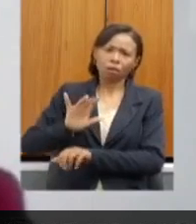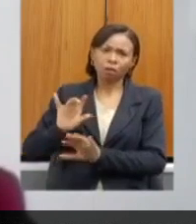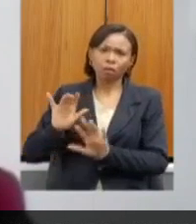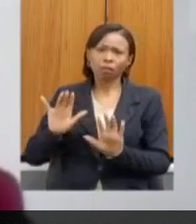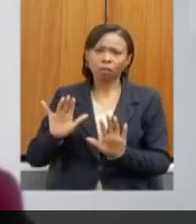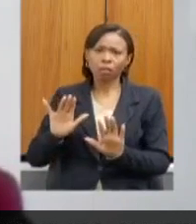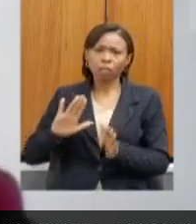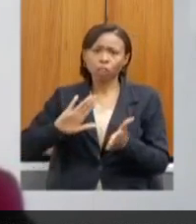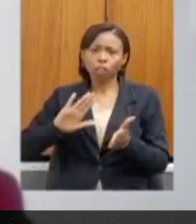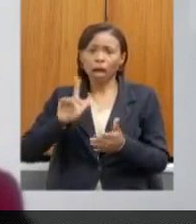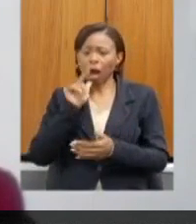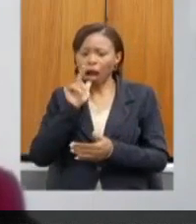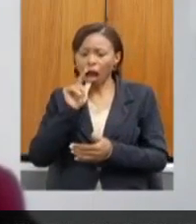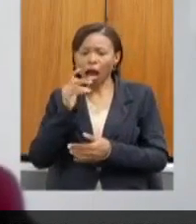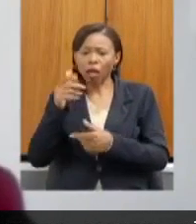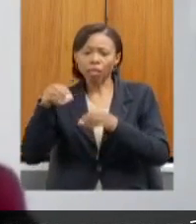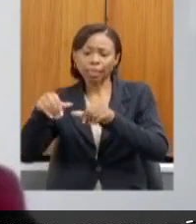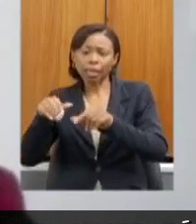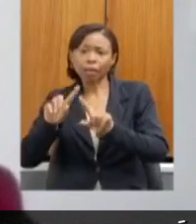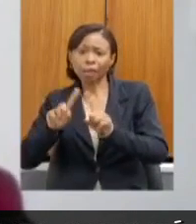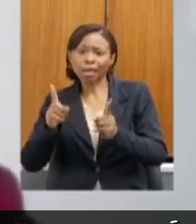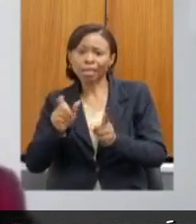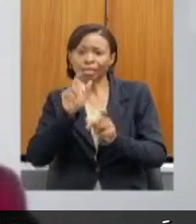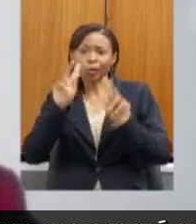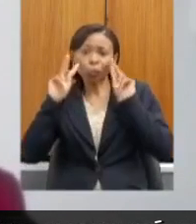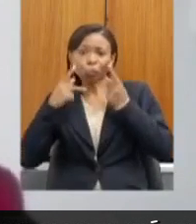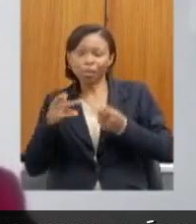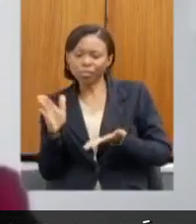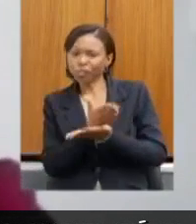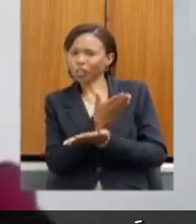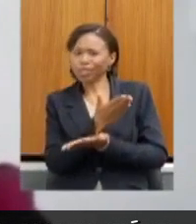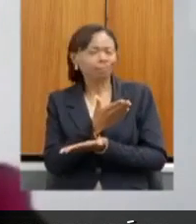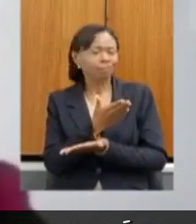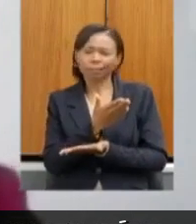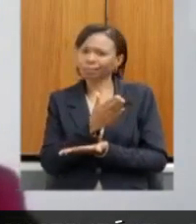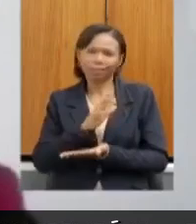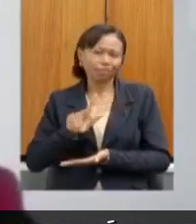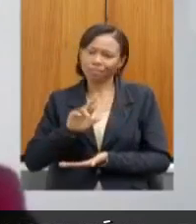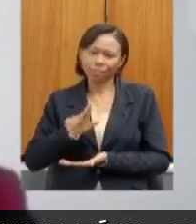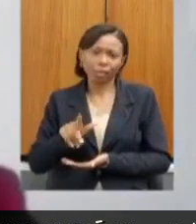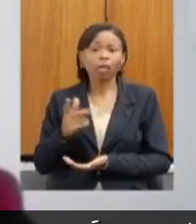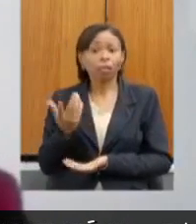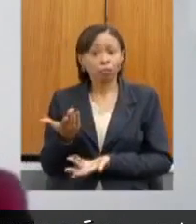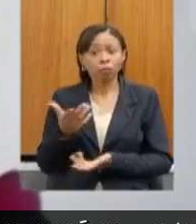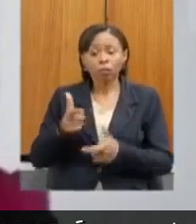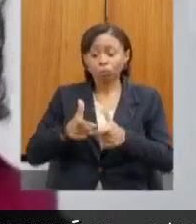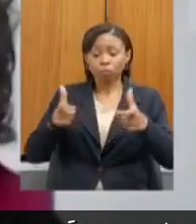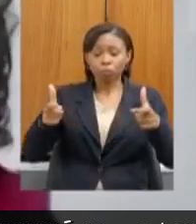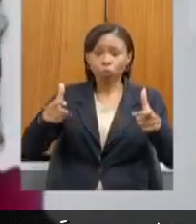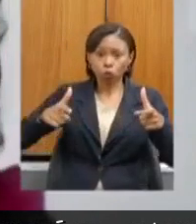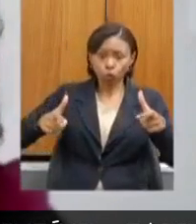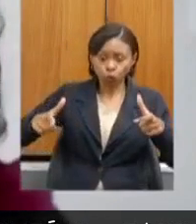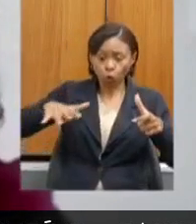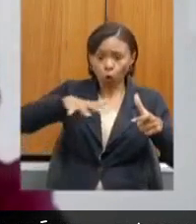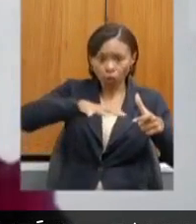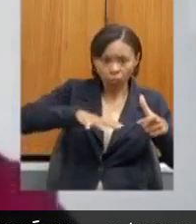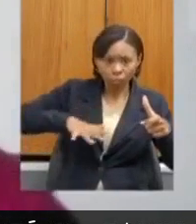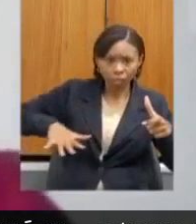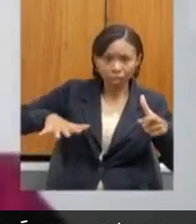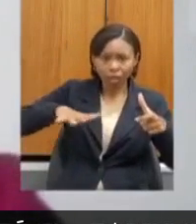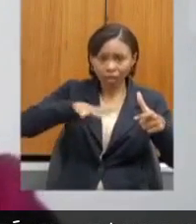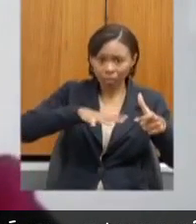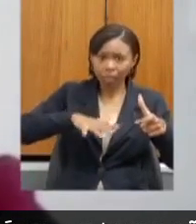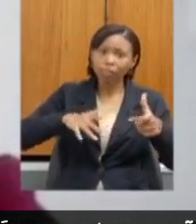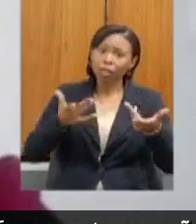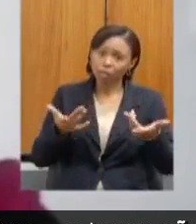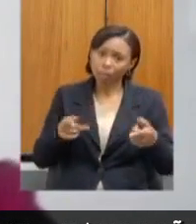tirar o homem daquele lugar. Em alguns casos a gente até entende, mas grande parte daquelas áreas que eu acompanho, os guardiões da biodiversidade também